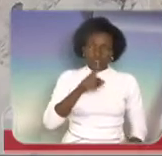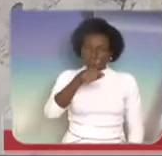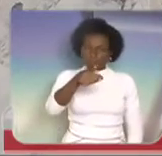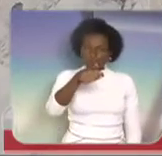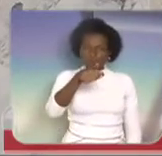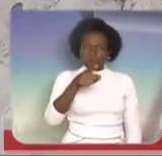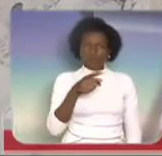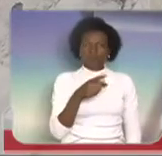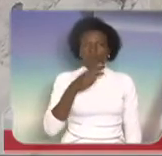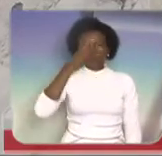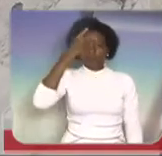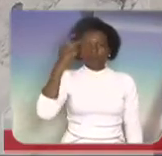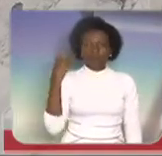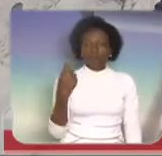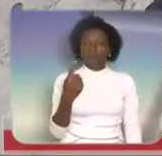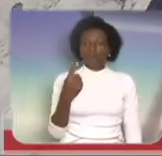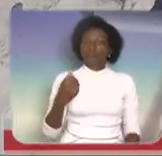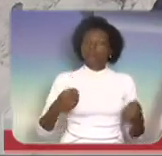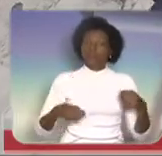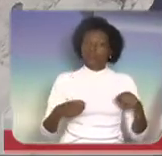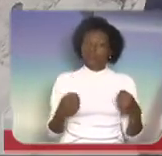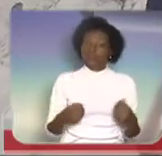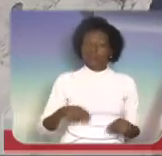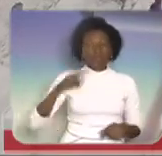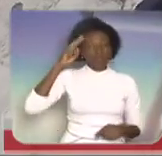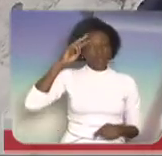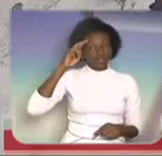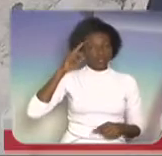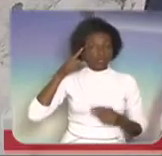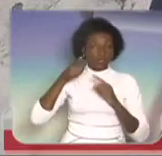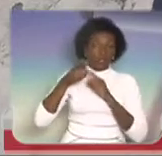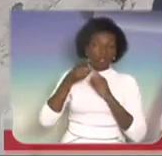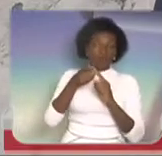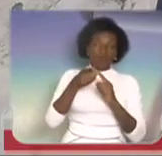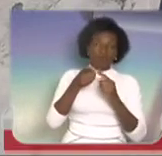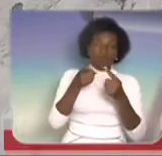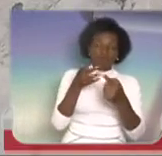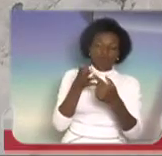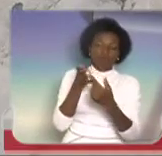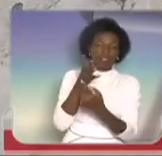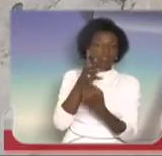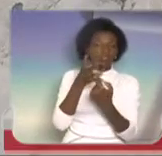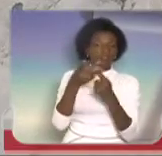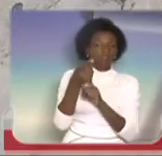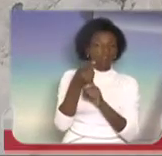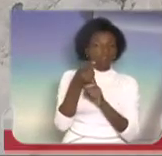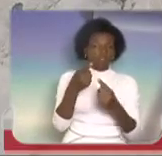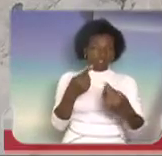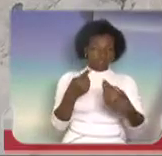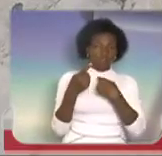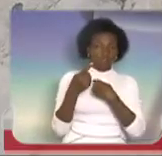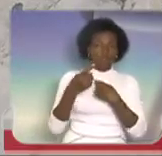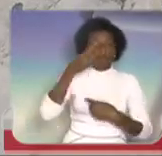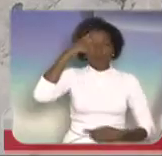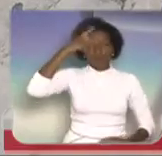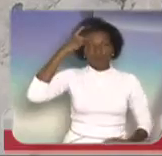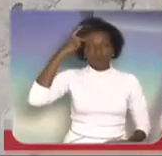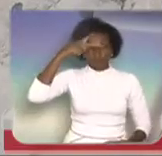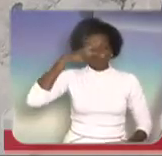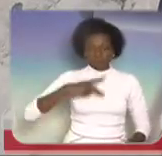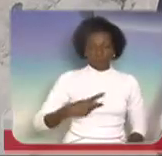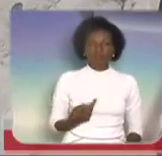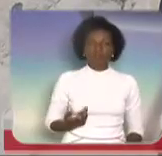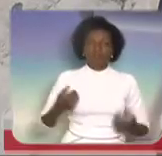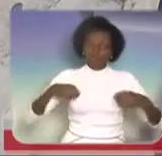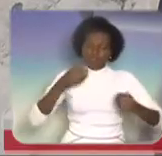o dedo para uma pessoa, ela tem que lembrar, enquanto ela está apontando o dedo para uma pessoa, os outros dedos estão apontados contra ela. Então, ela tem que medir bem o que faz. E